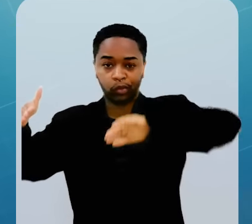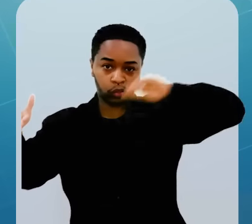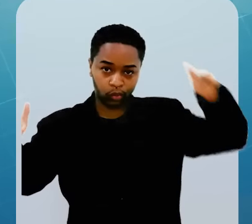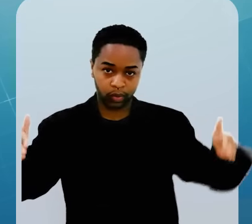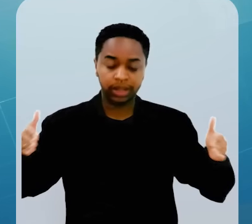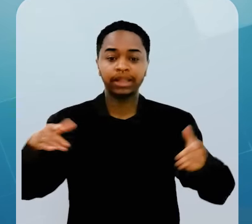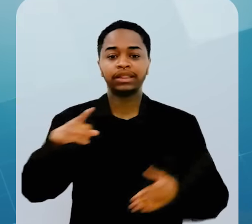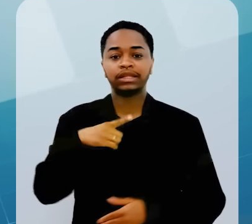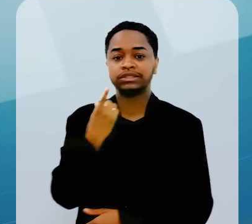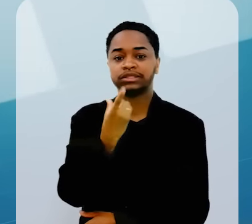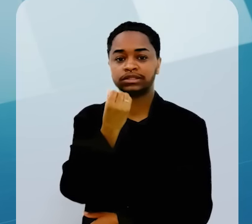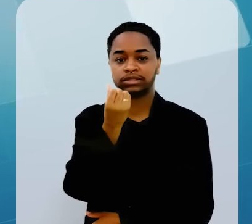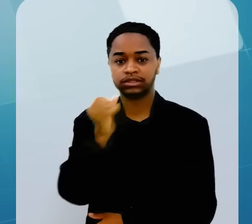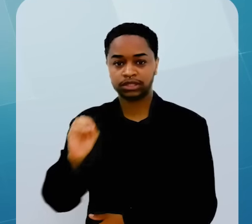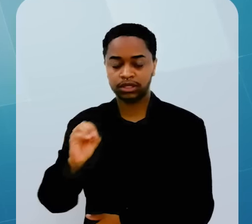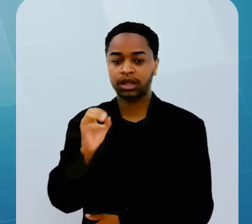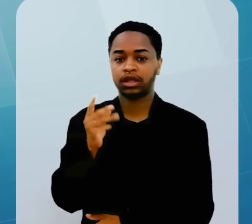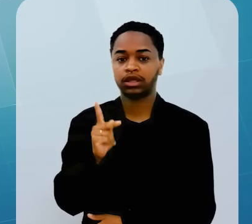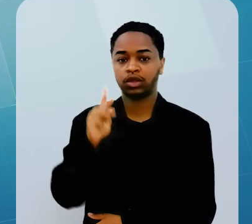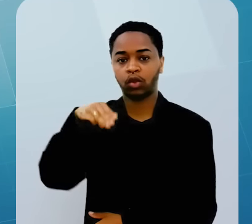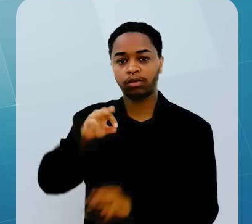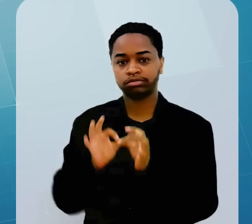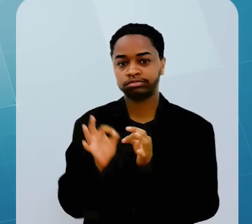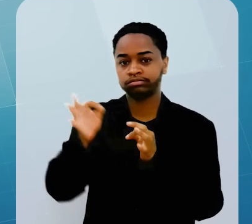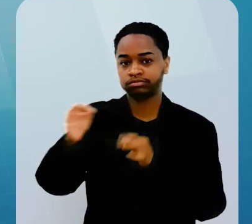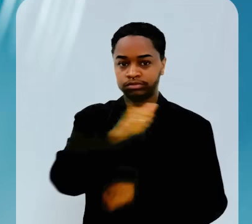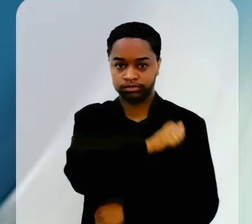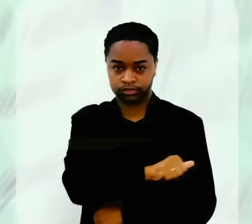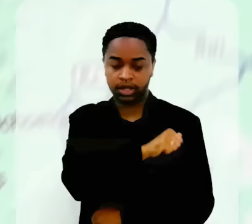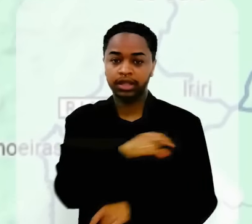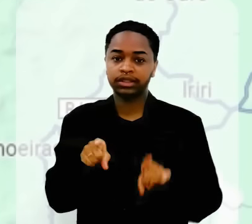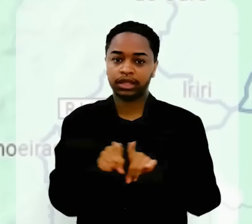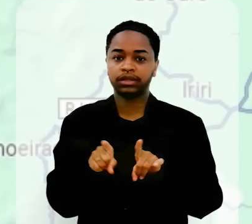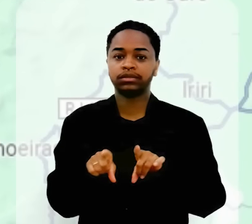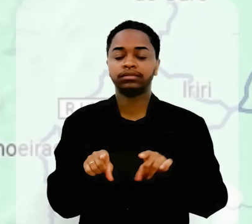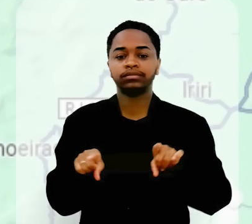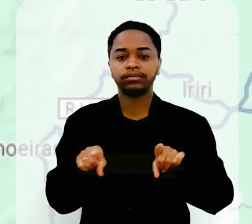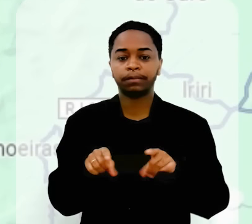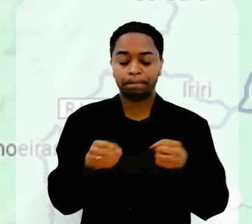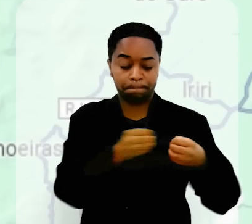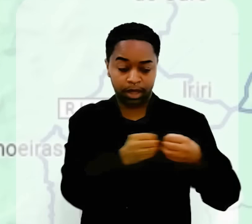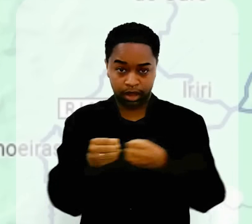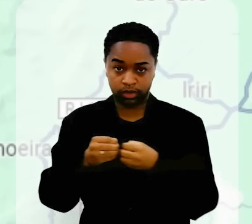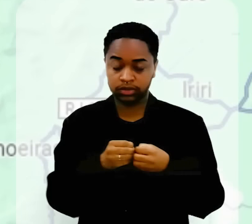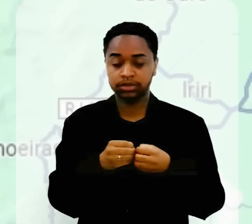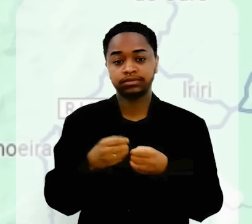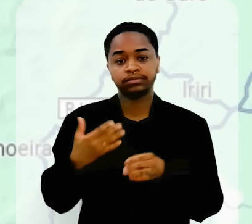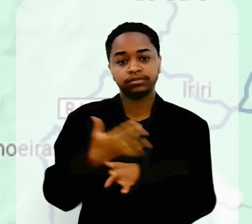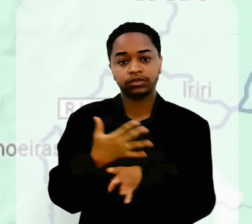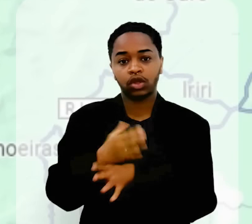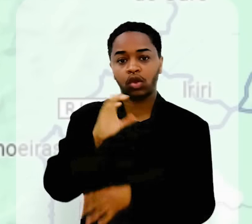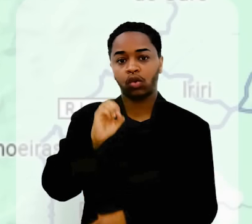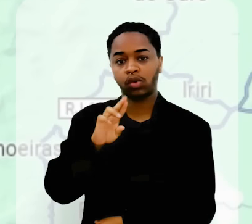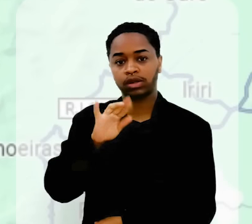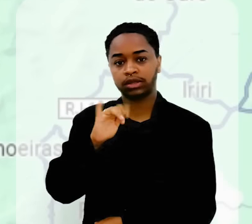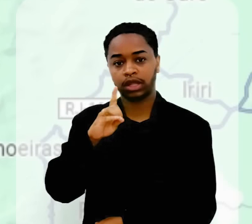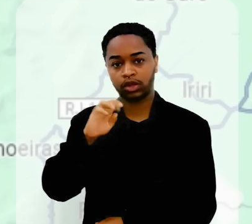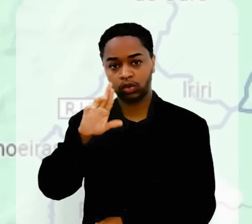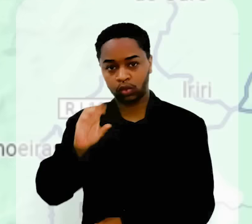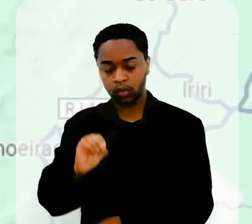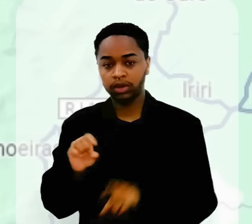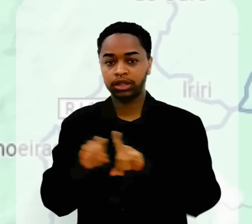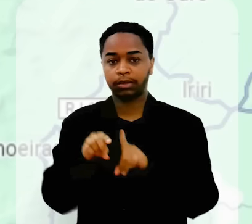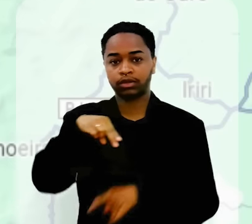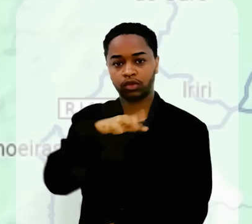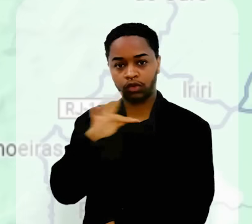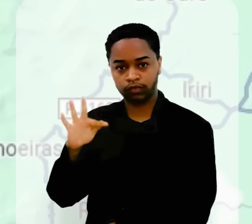fica a 160 quilômetros da capital do estado do Rio de Janeiro. Faz limite com os municípios de Cordeiro, Duas Barras,